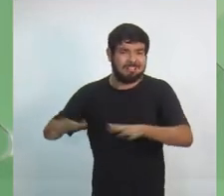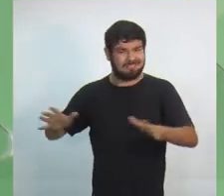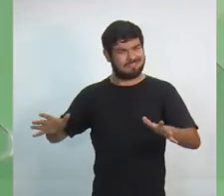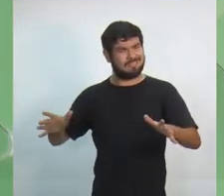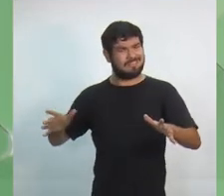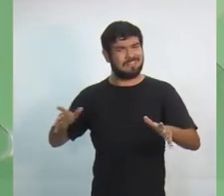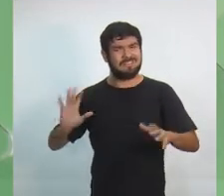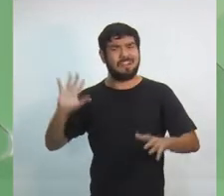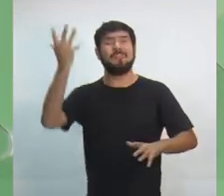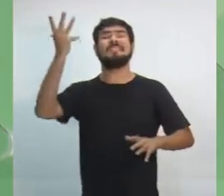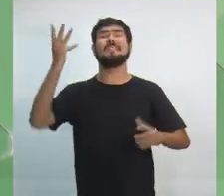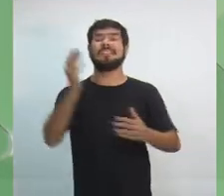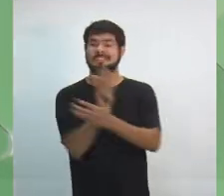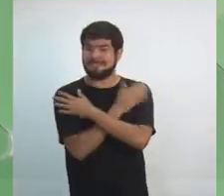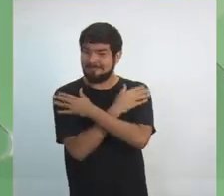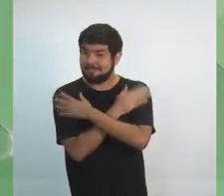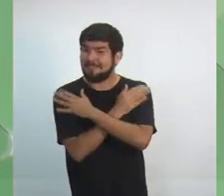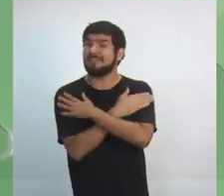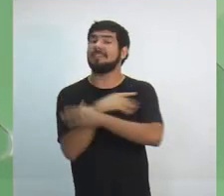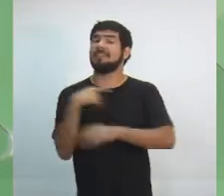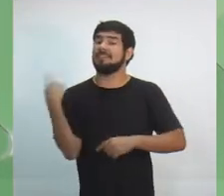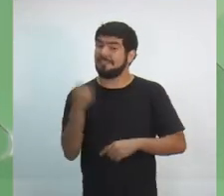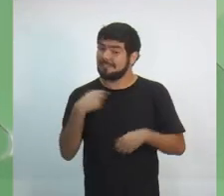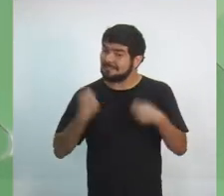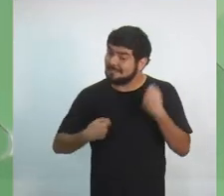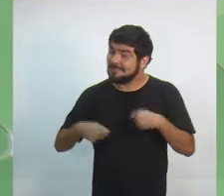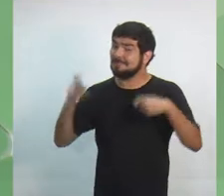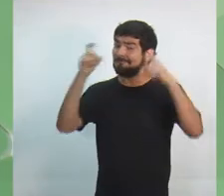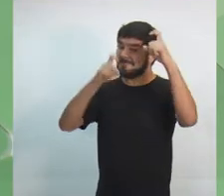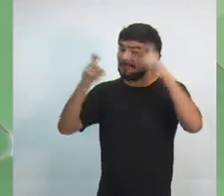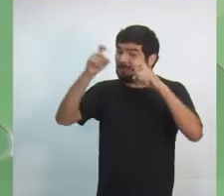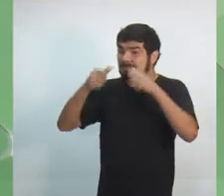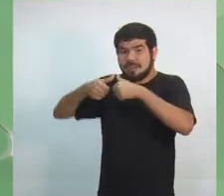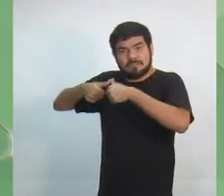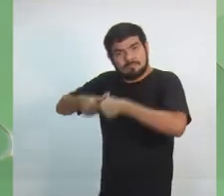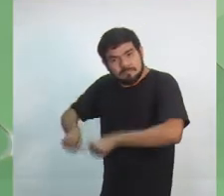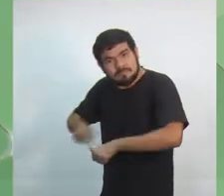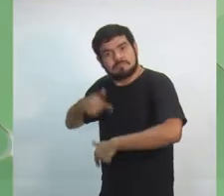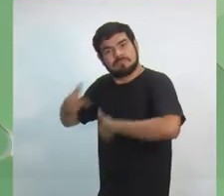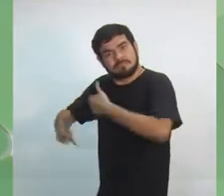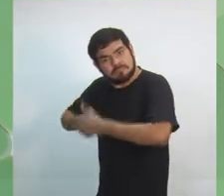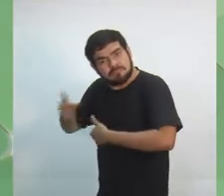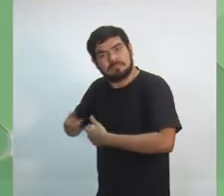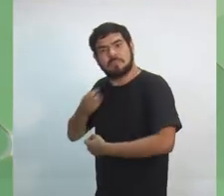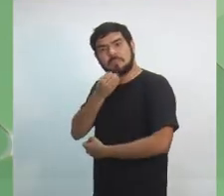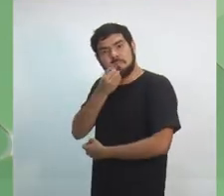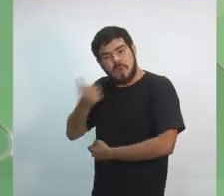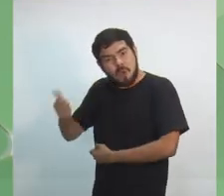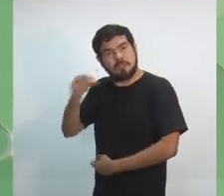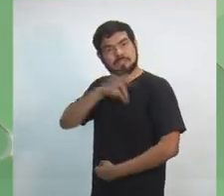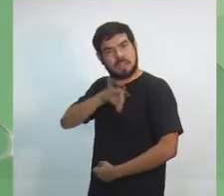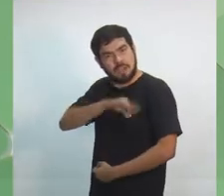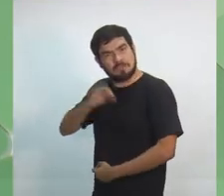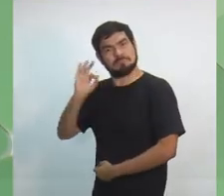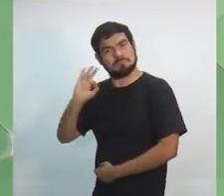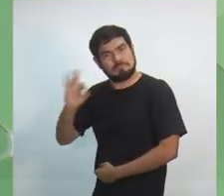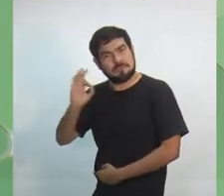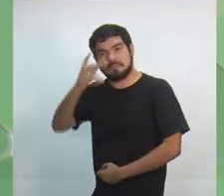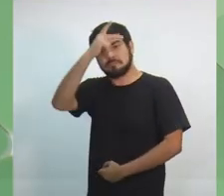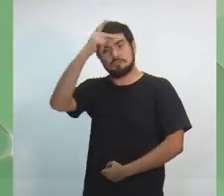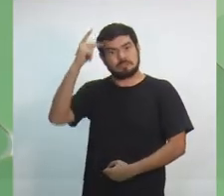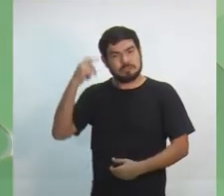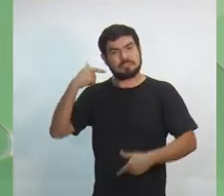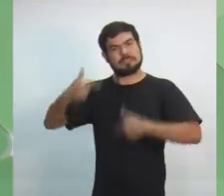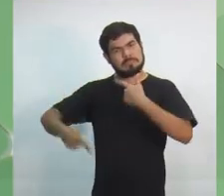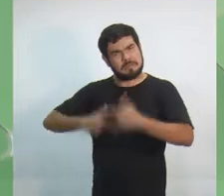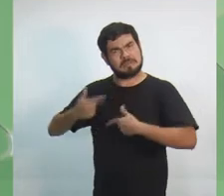desemprego. Então nós temos colocado que nós temos que manter os empregos com qualidade, com salário digno, para que as pessoas possam ter